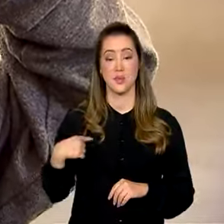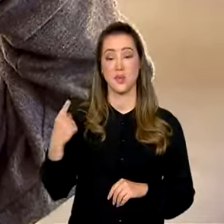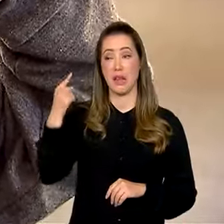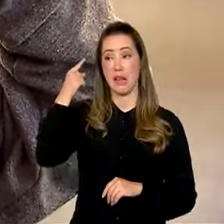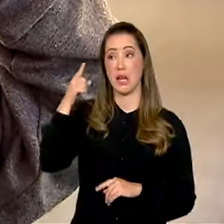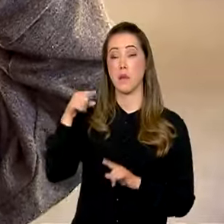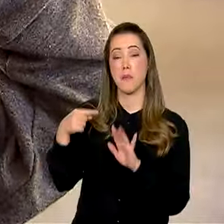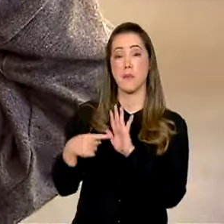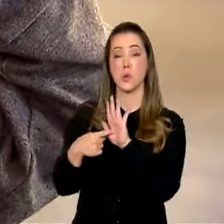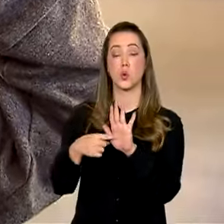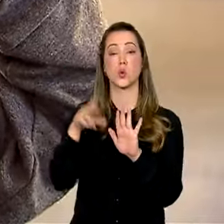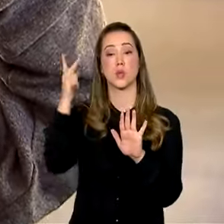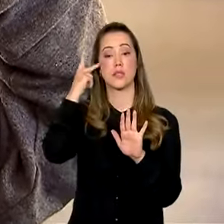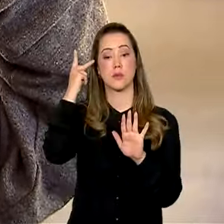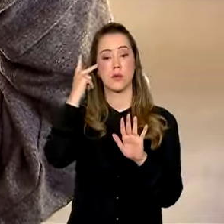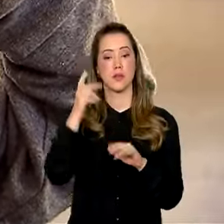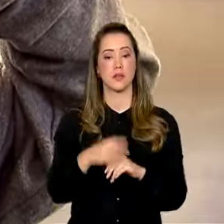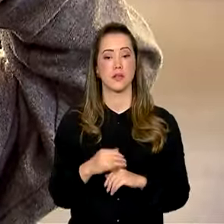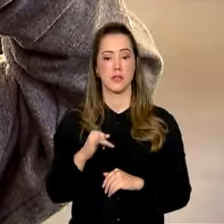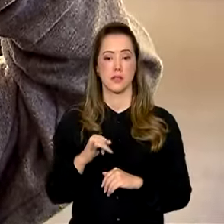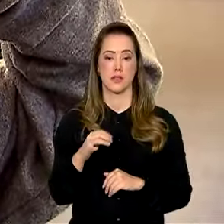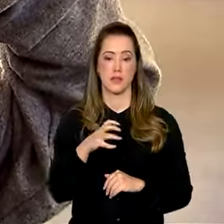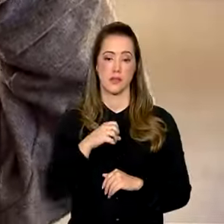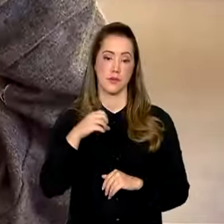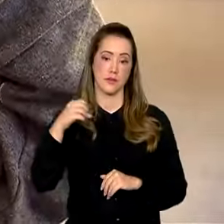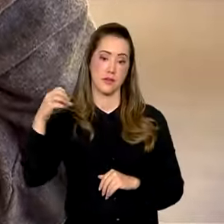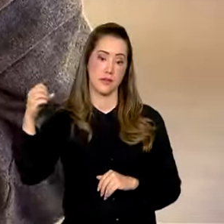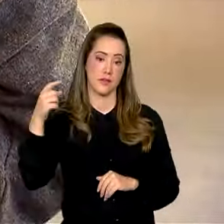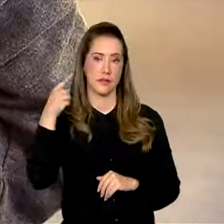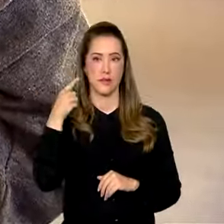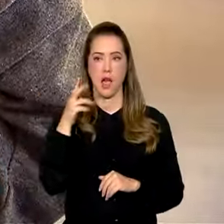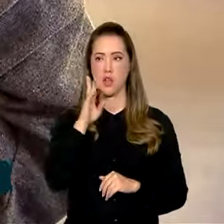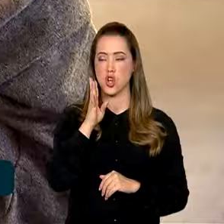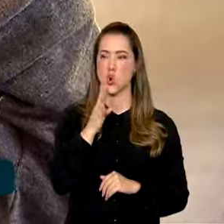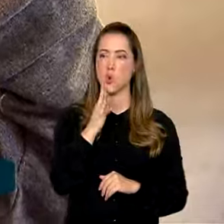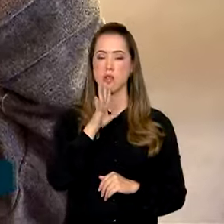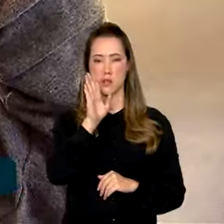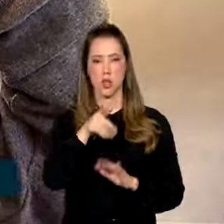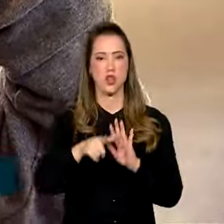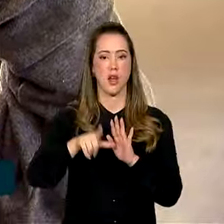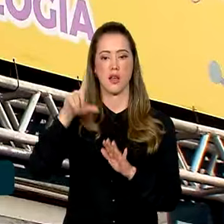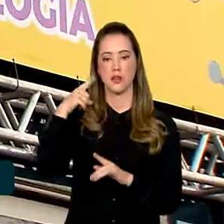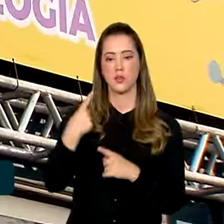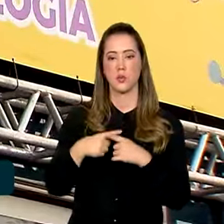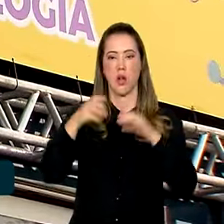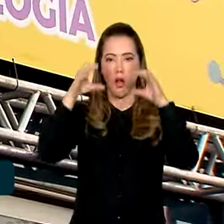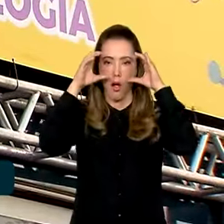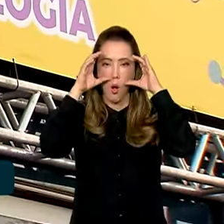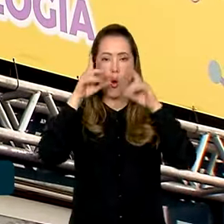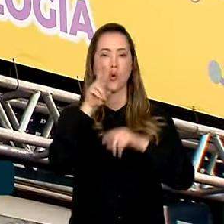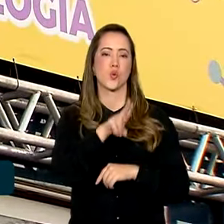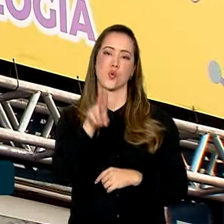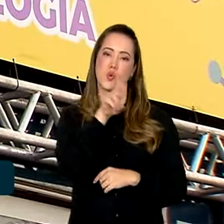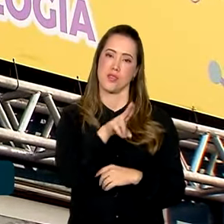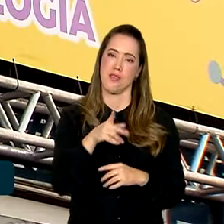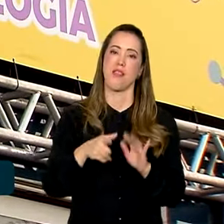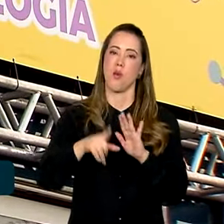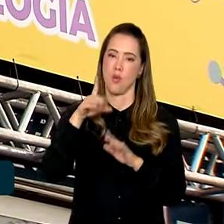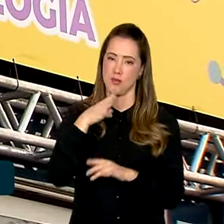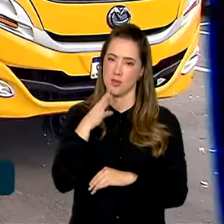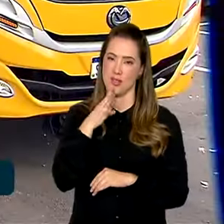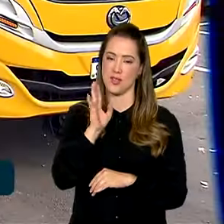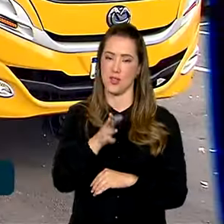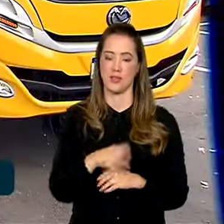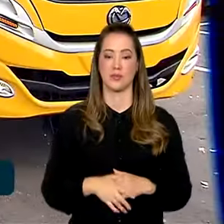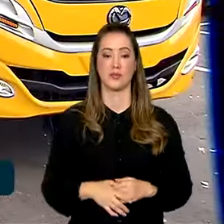aqui, mostrou lá em São Paulo. Tipo, se eu fosse para ir lá para ver, eu já ia conhecer por causa do óculos. A 20ª Feira é de